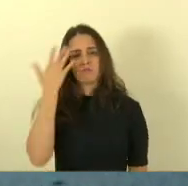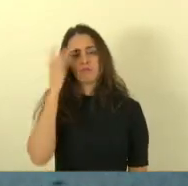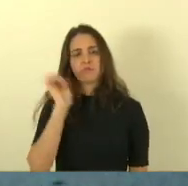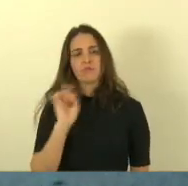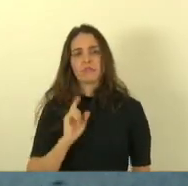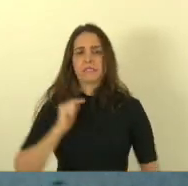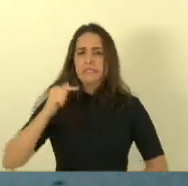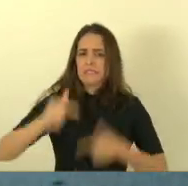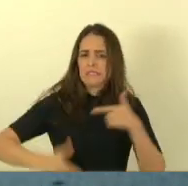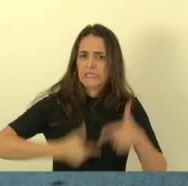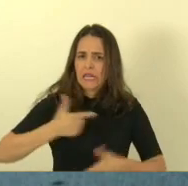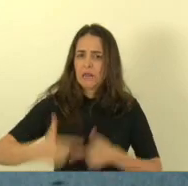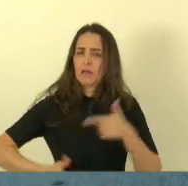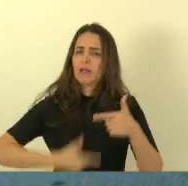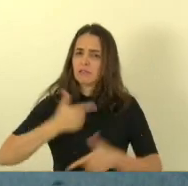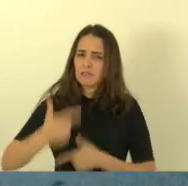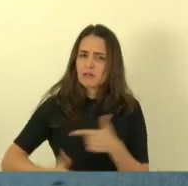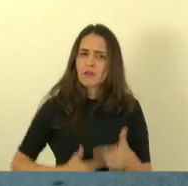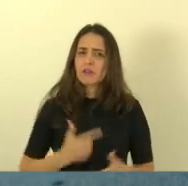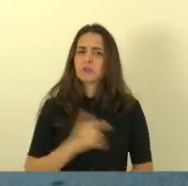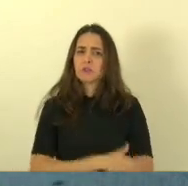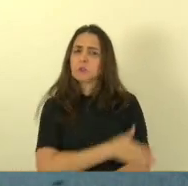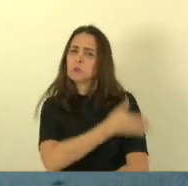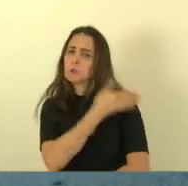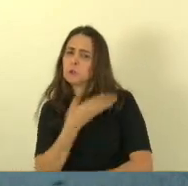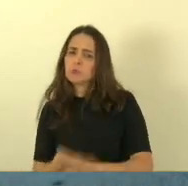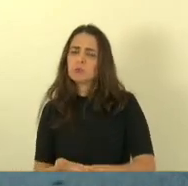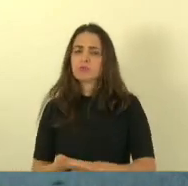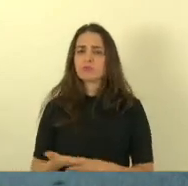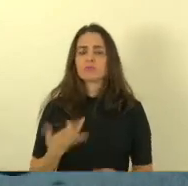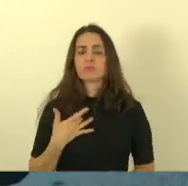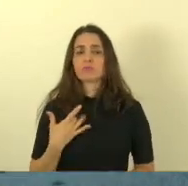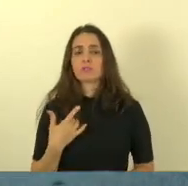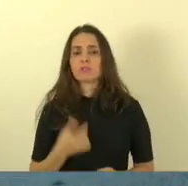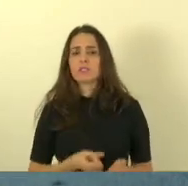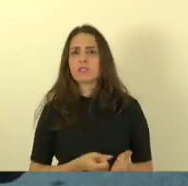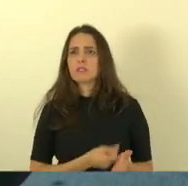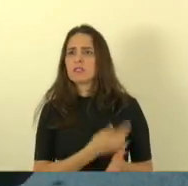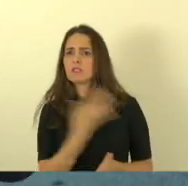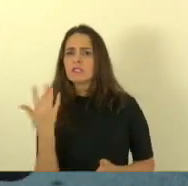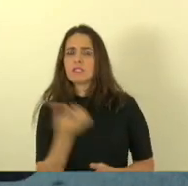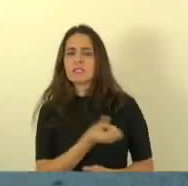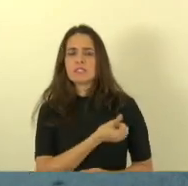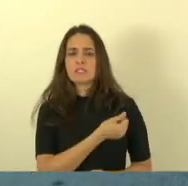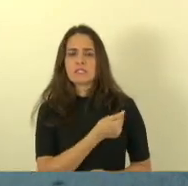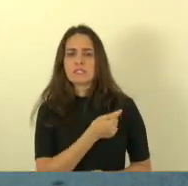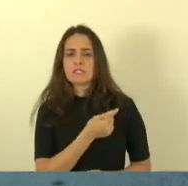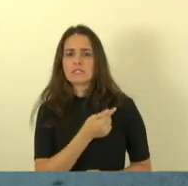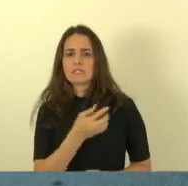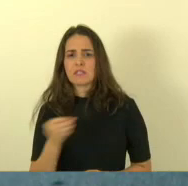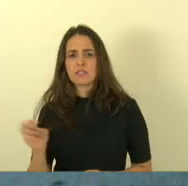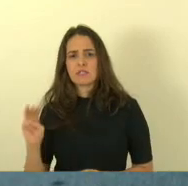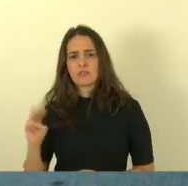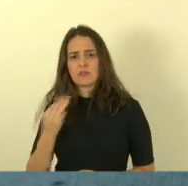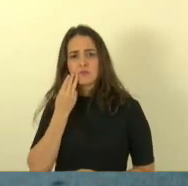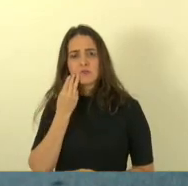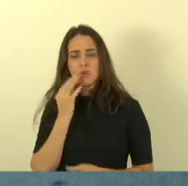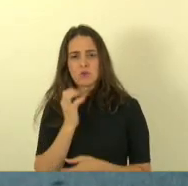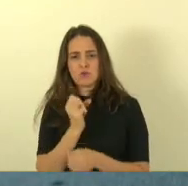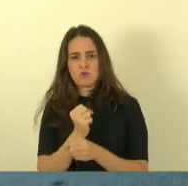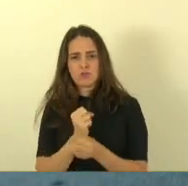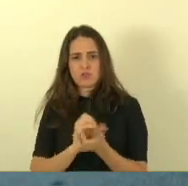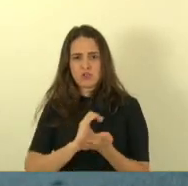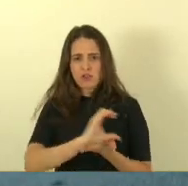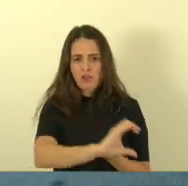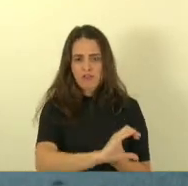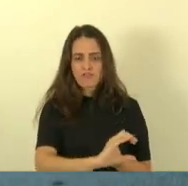incansavelmente no município da Serra são mais de 700 milhões de investimento nesse mandato do governo da Casa Grande